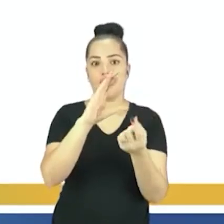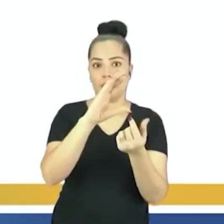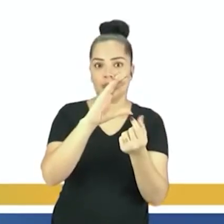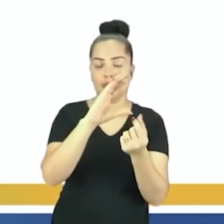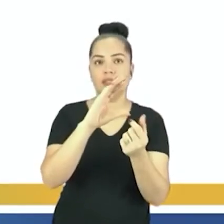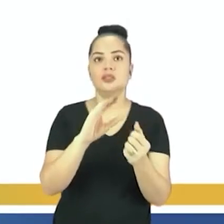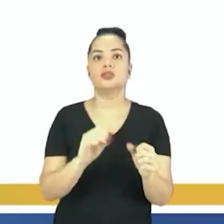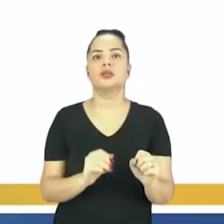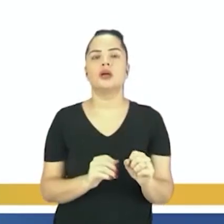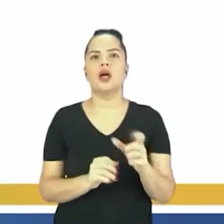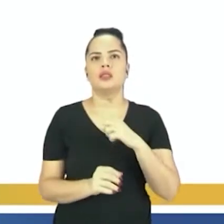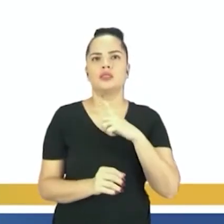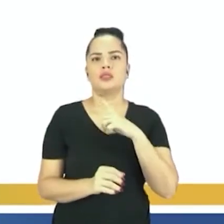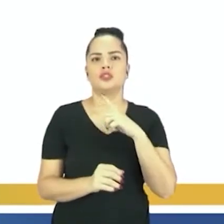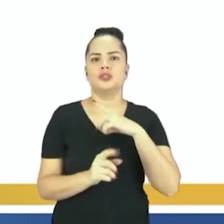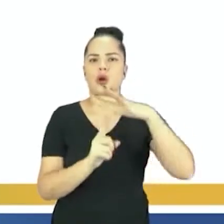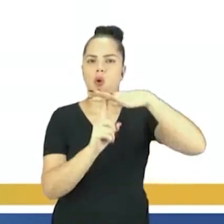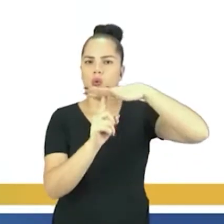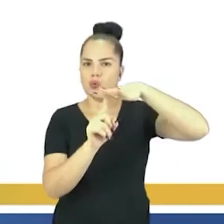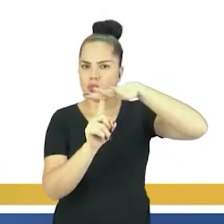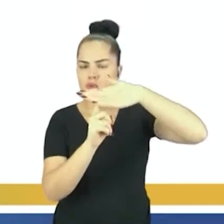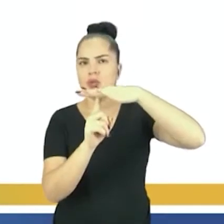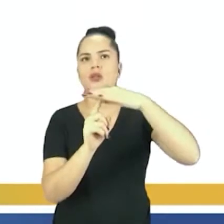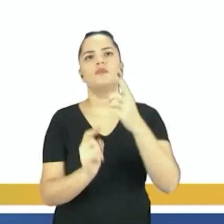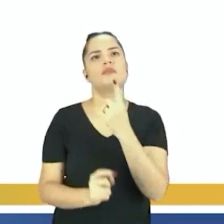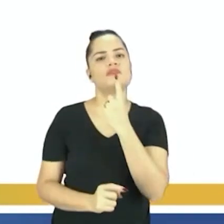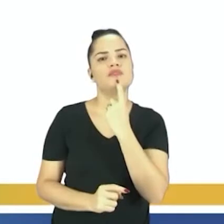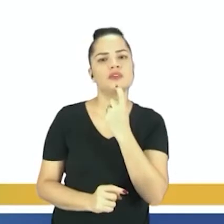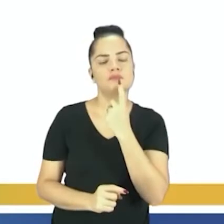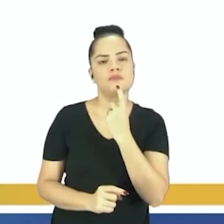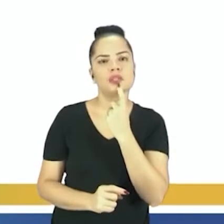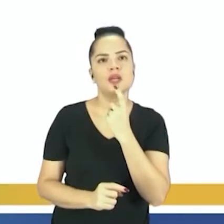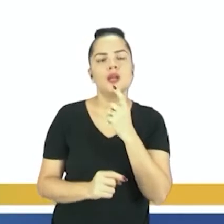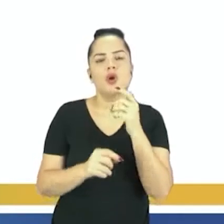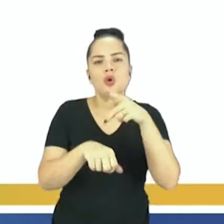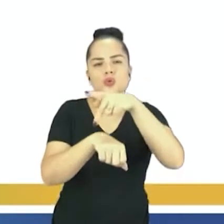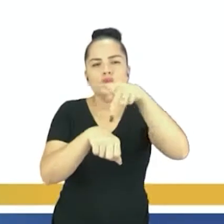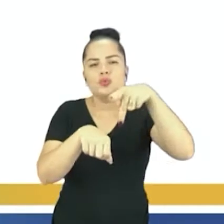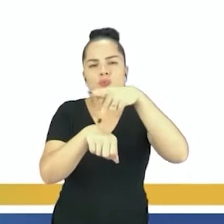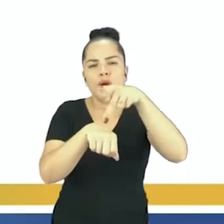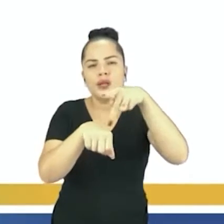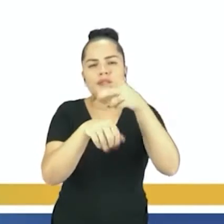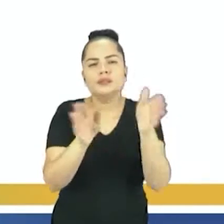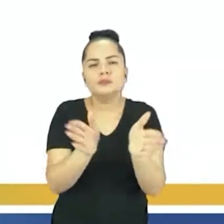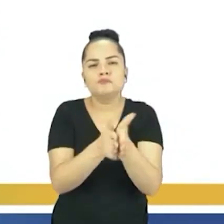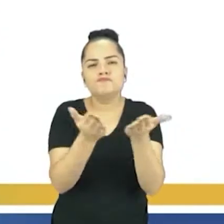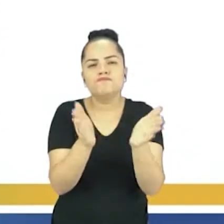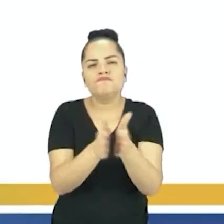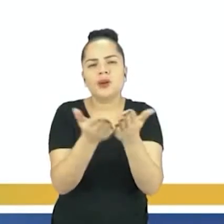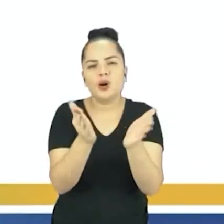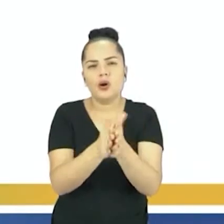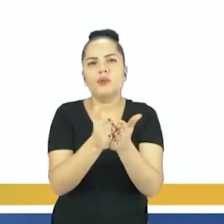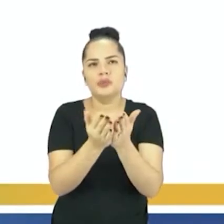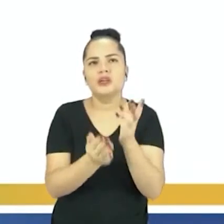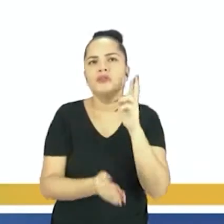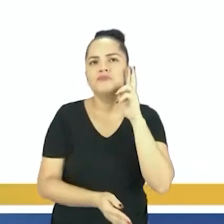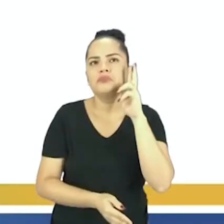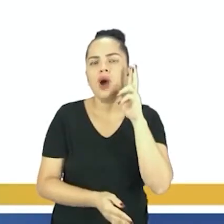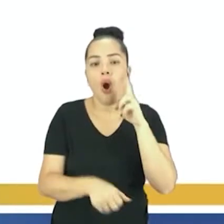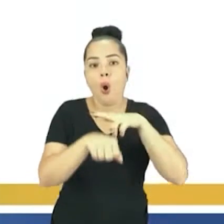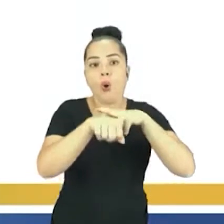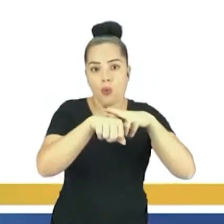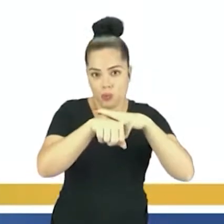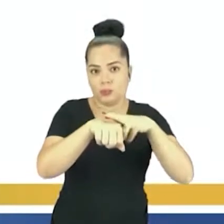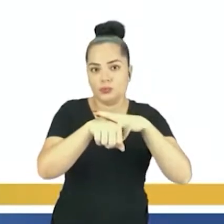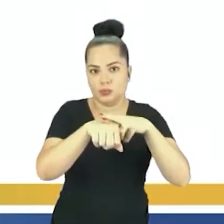periferia capitalista, os países mais pobres, essa cor violeta, roxa, como queira, e os